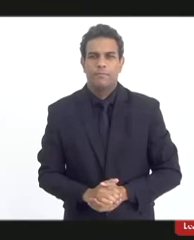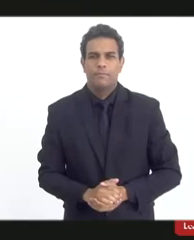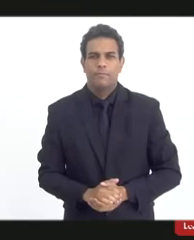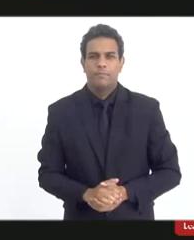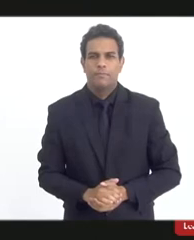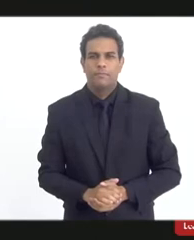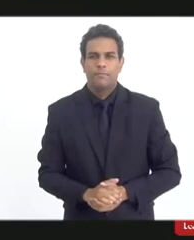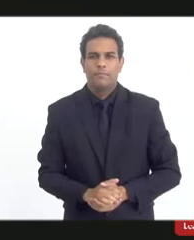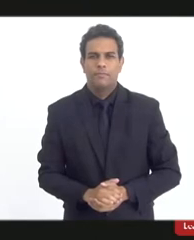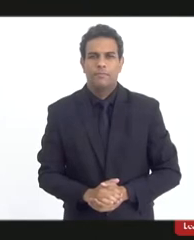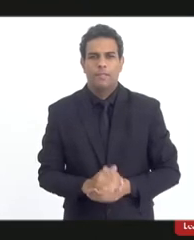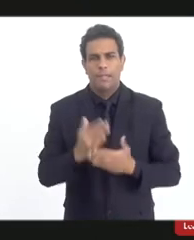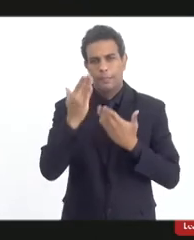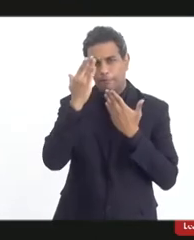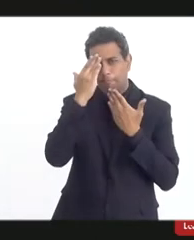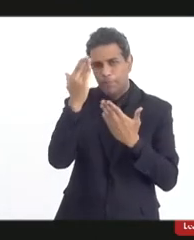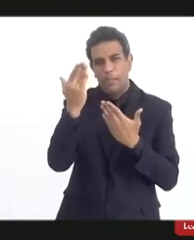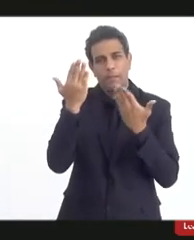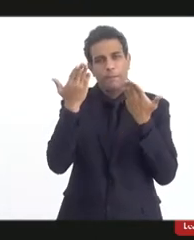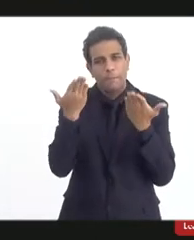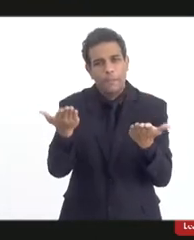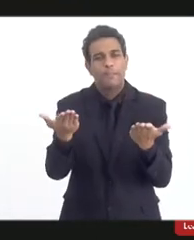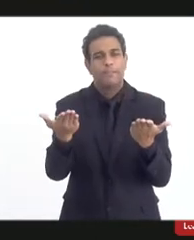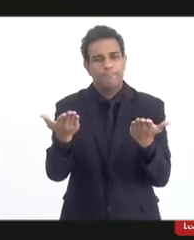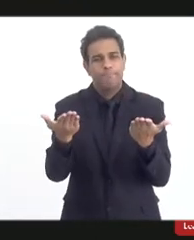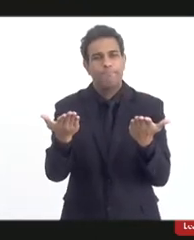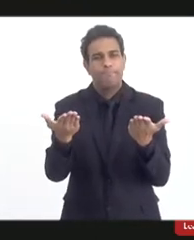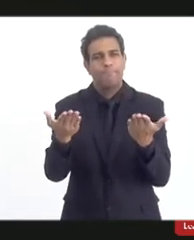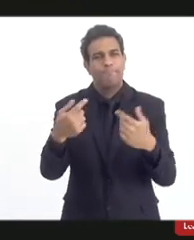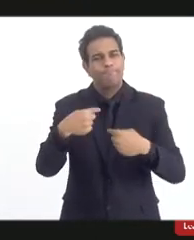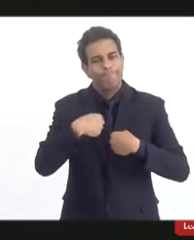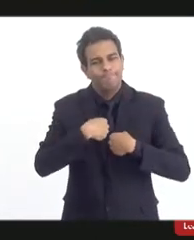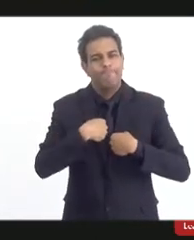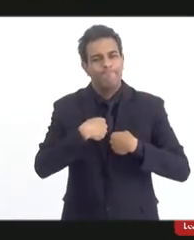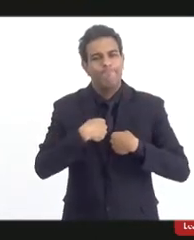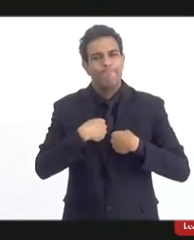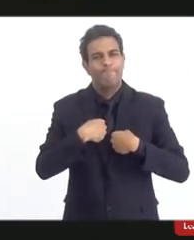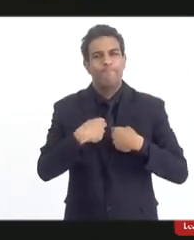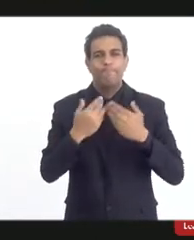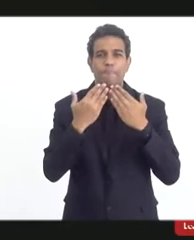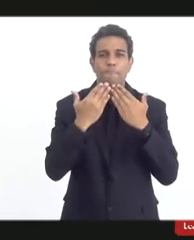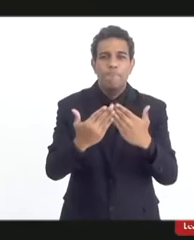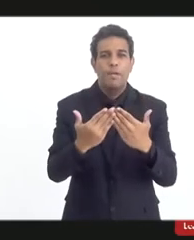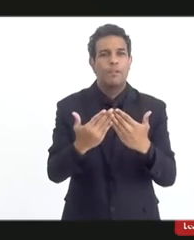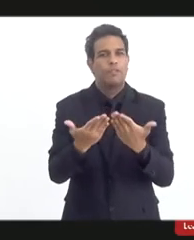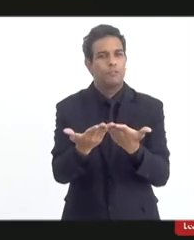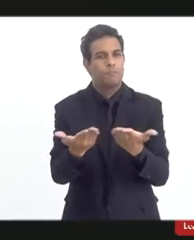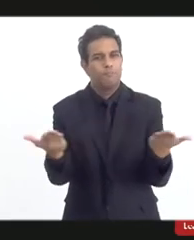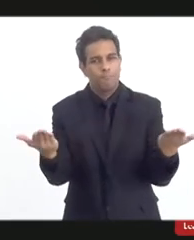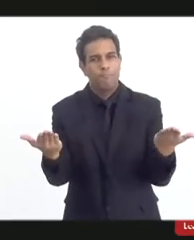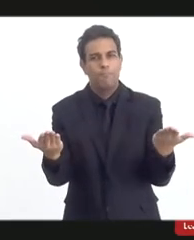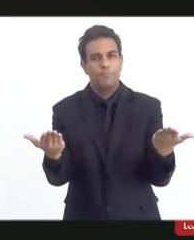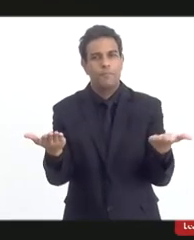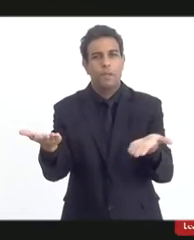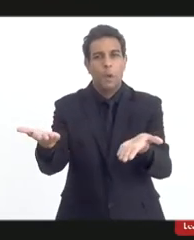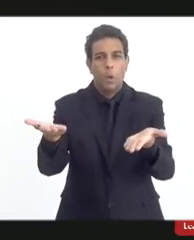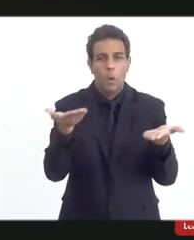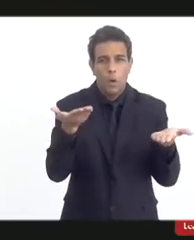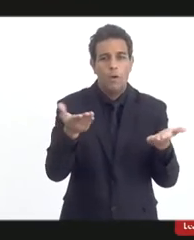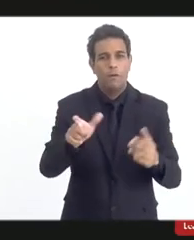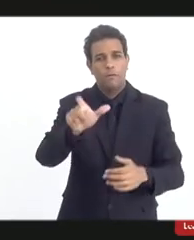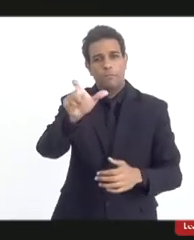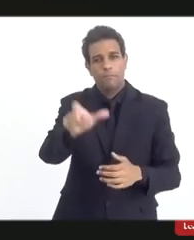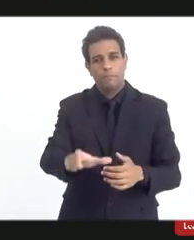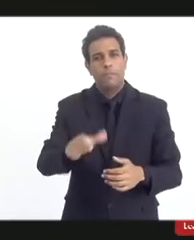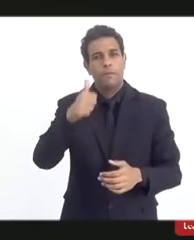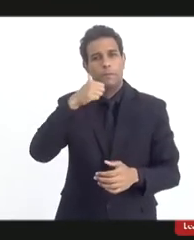Doutor Ed, muitíssimo obrigada. Eu até vou pedir agora para passar a palavra para a mãe